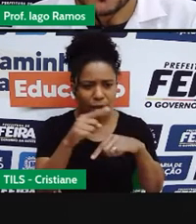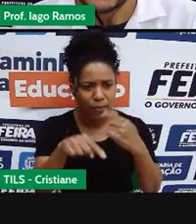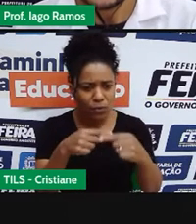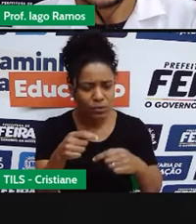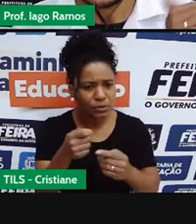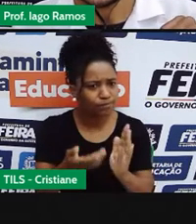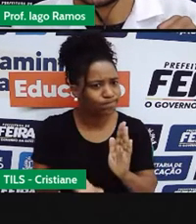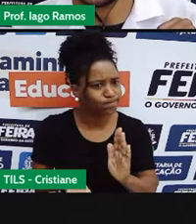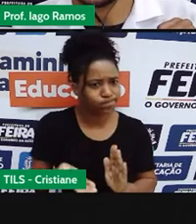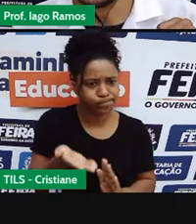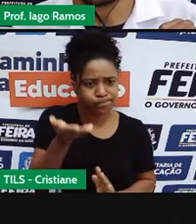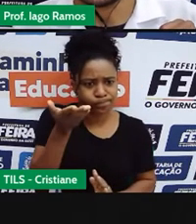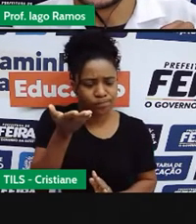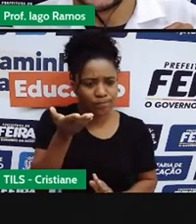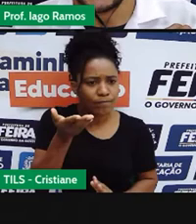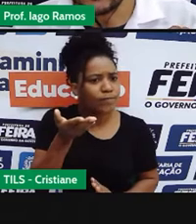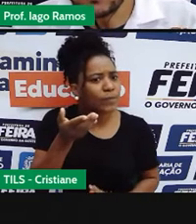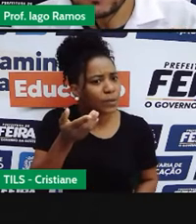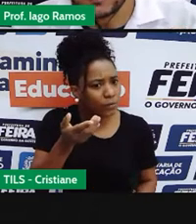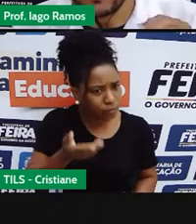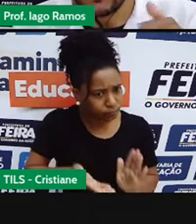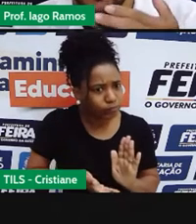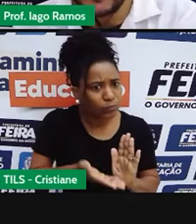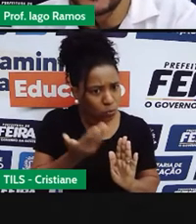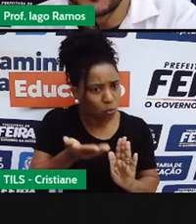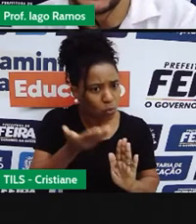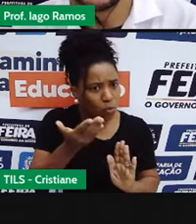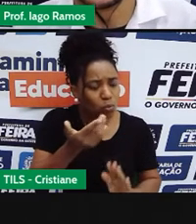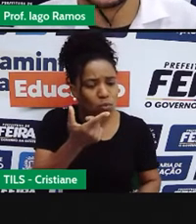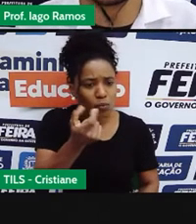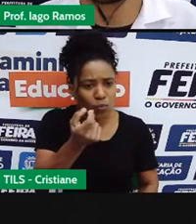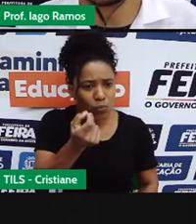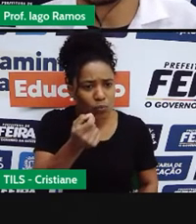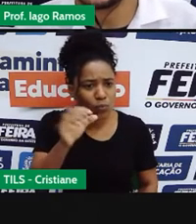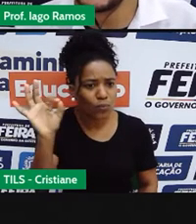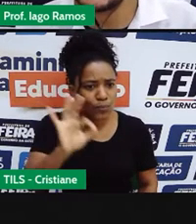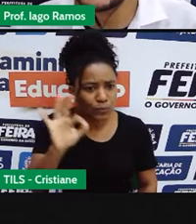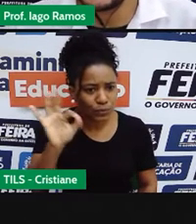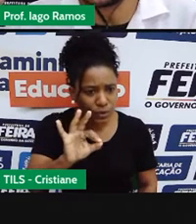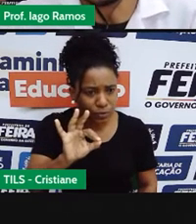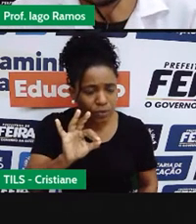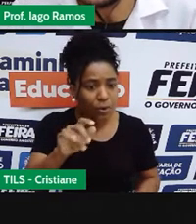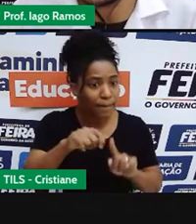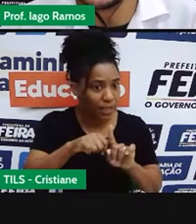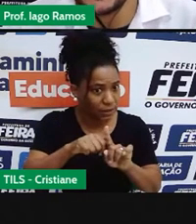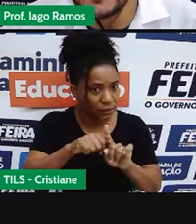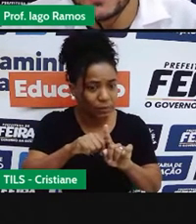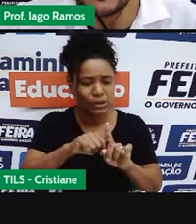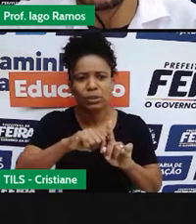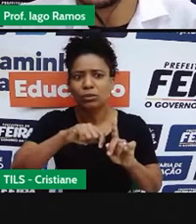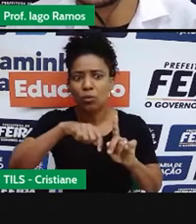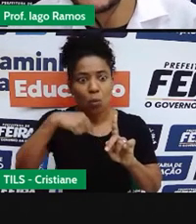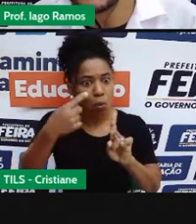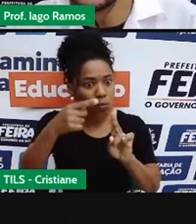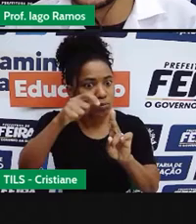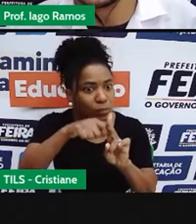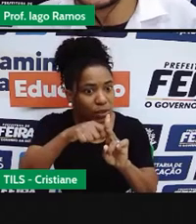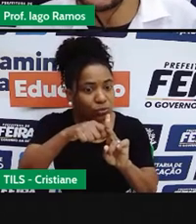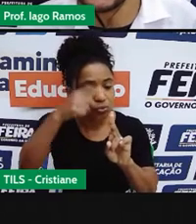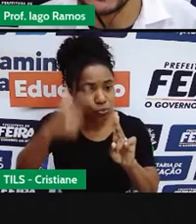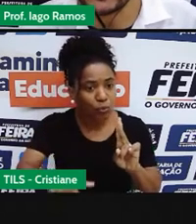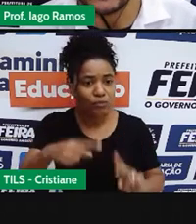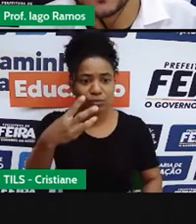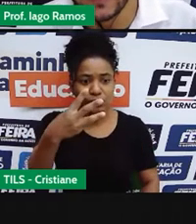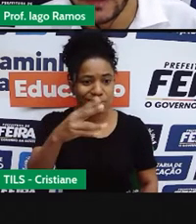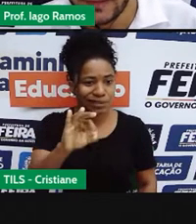de 20%, então aumenta 20% em um mês e no mês seguinte aumenta de novo